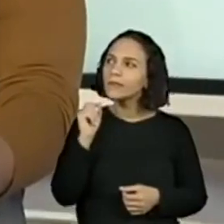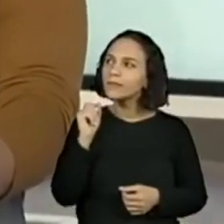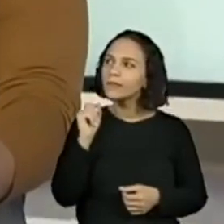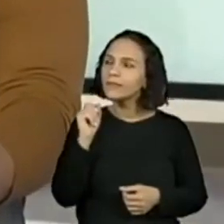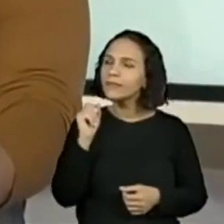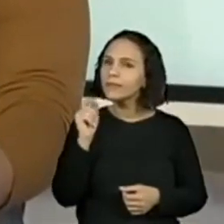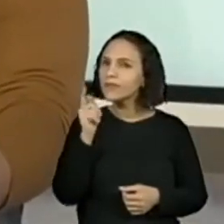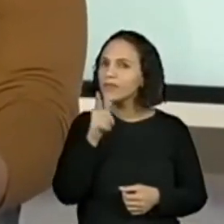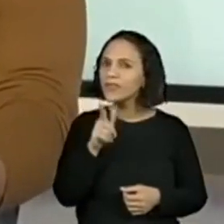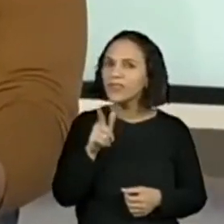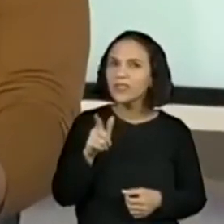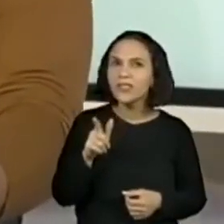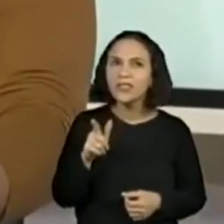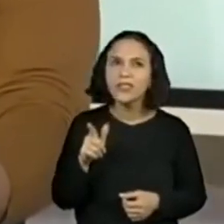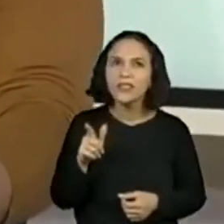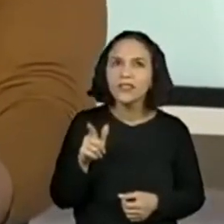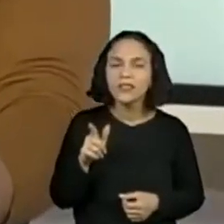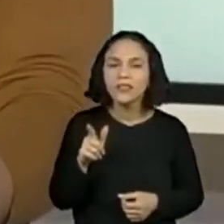Será que a gente consegue?